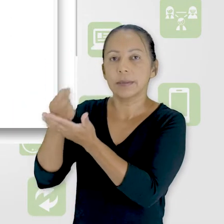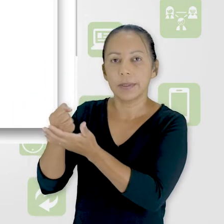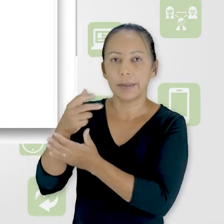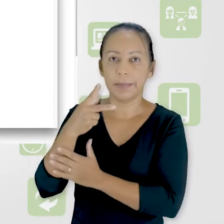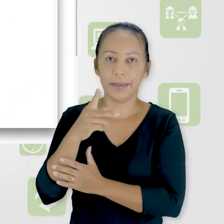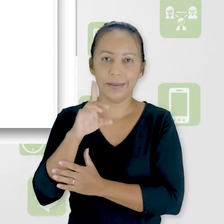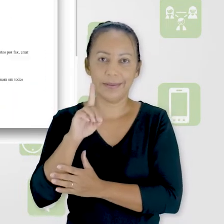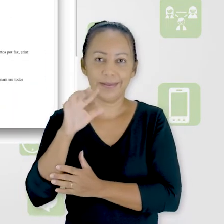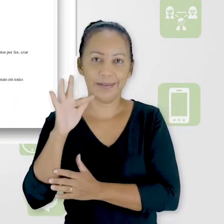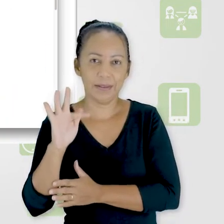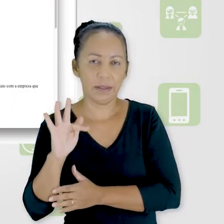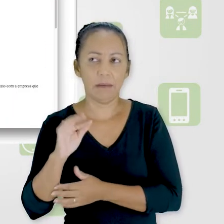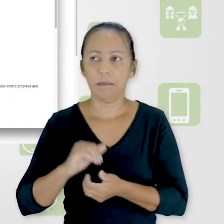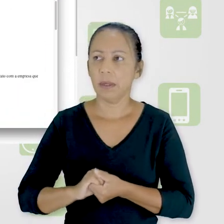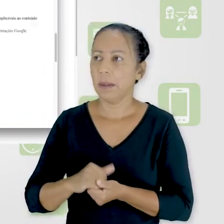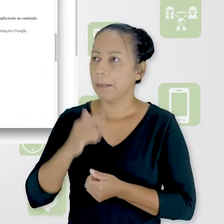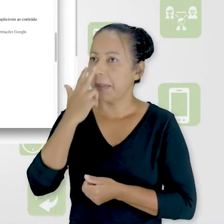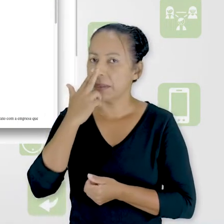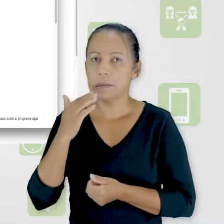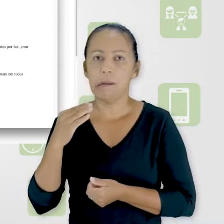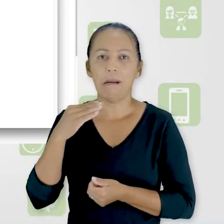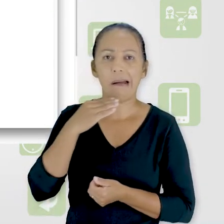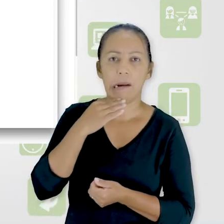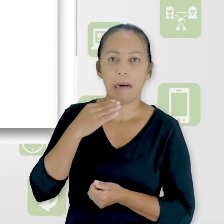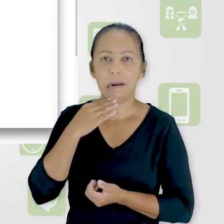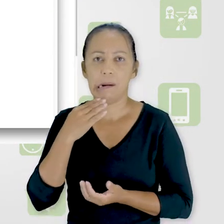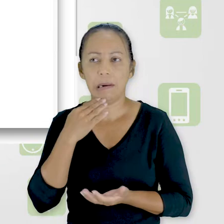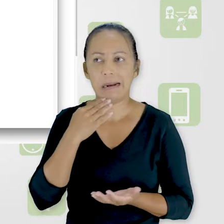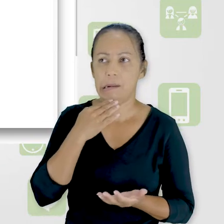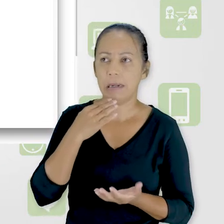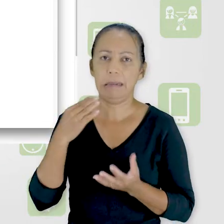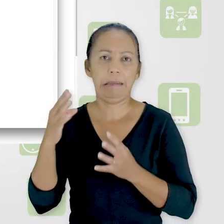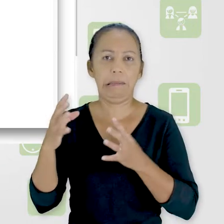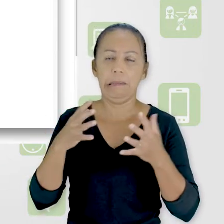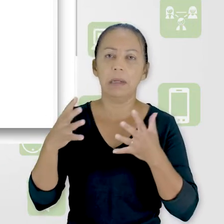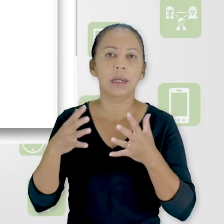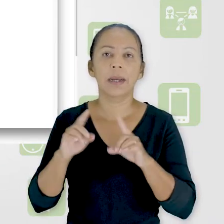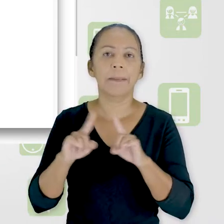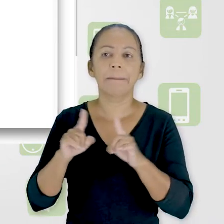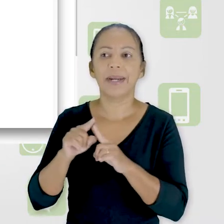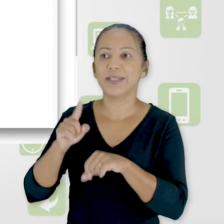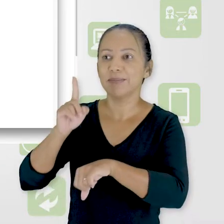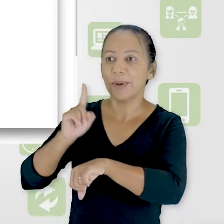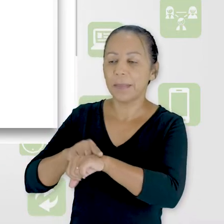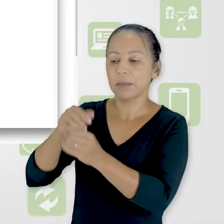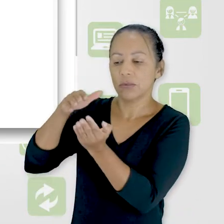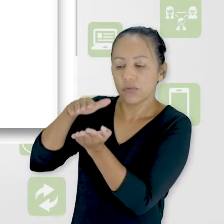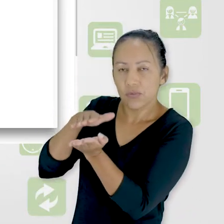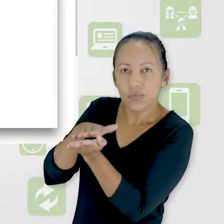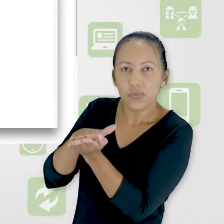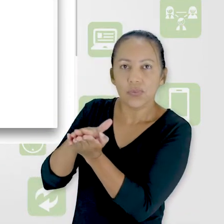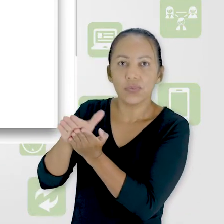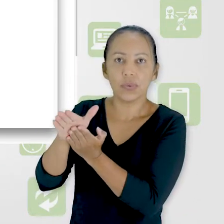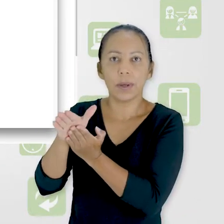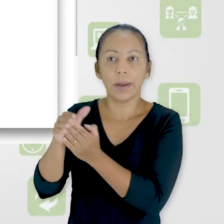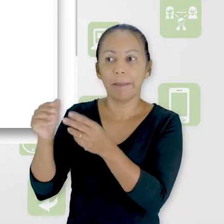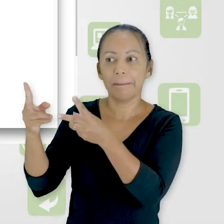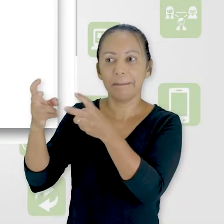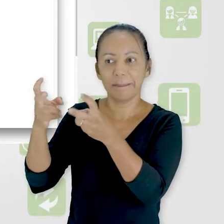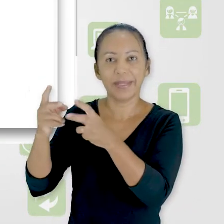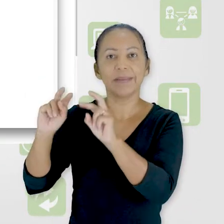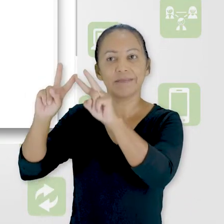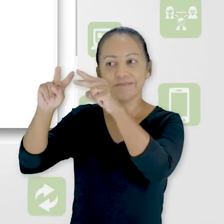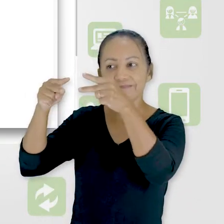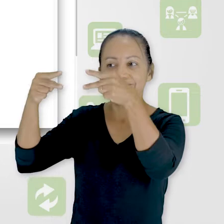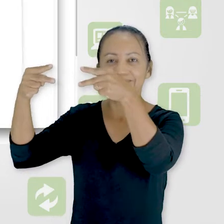você. Você vê que parece meio desconfigurado, né? Tá tudo junto aqui, mas na hora que você manda imprimir mesmo, Note que aqui em cima tem um link,